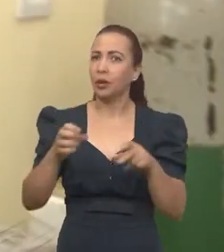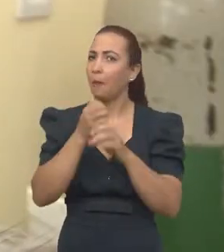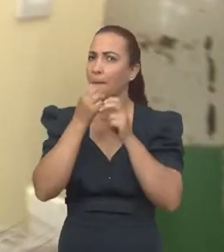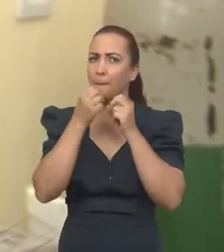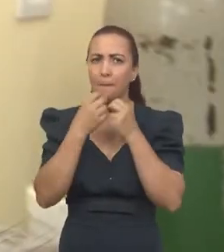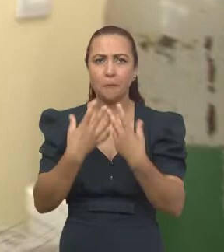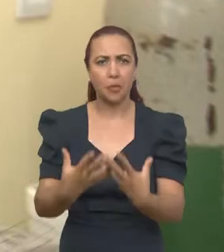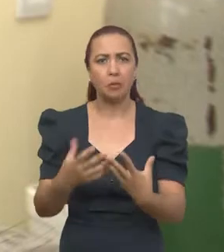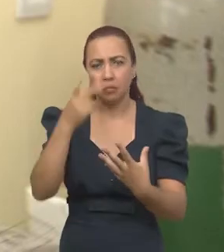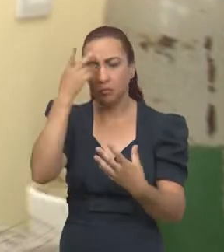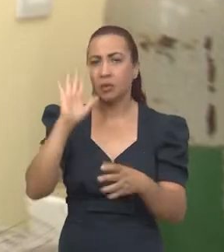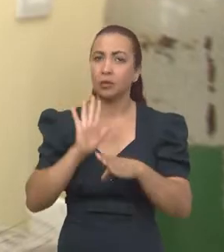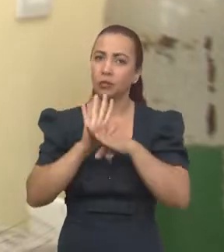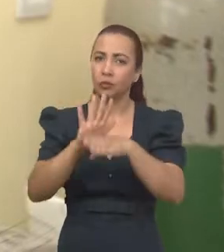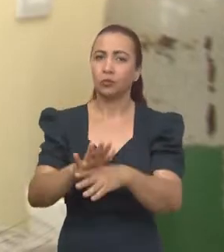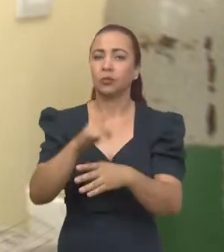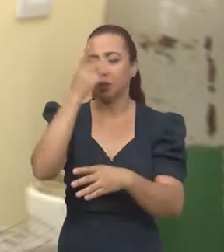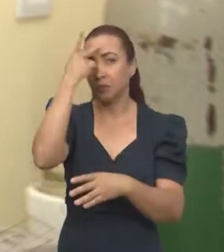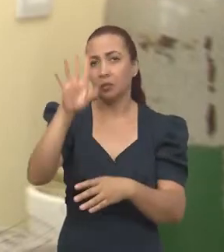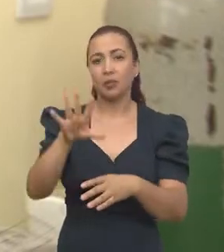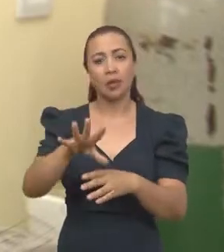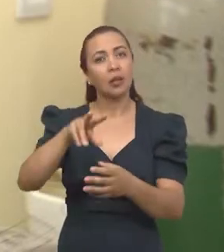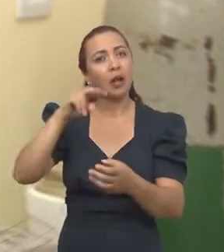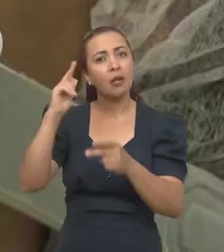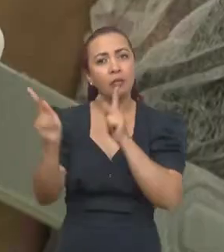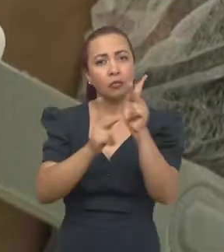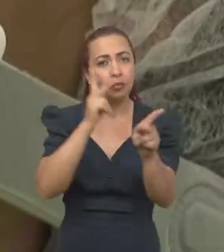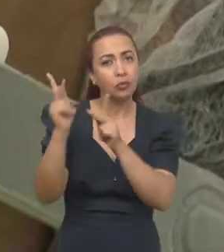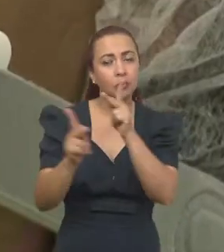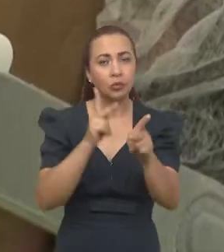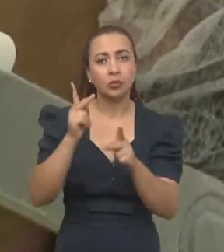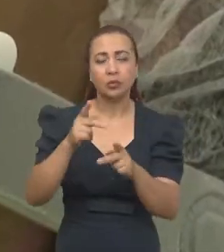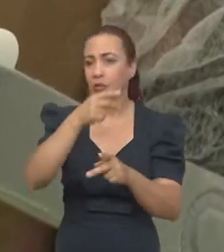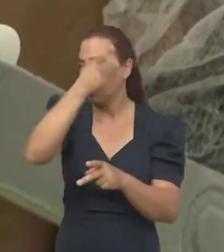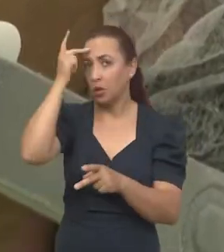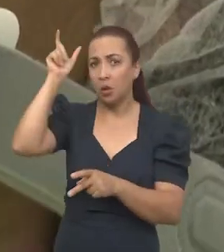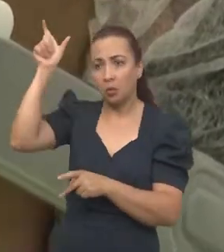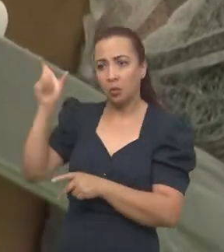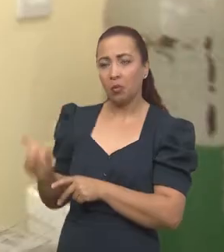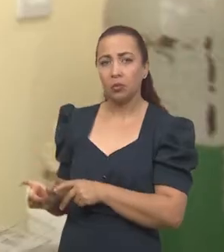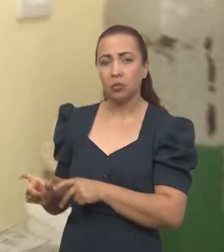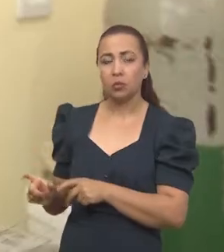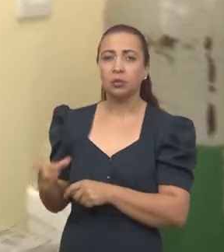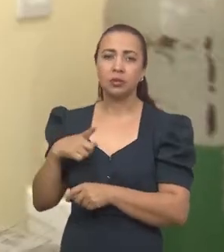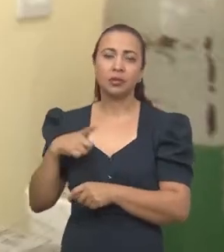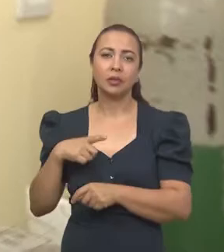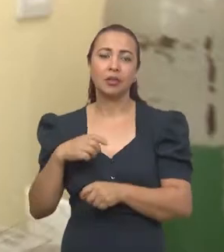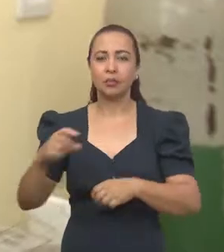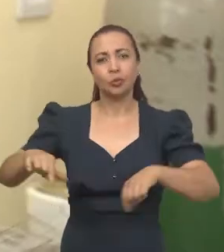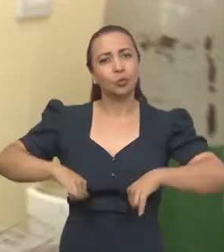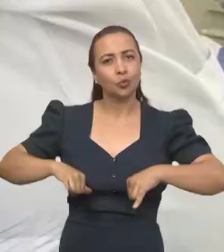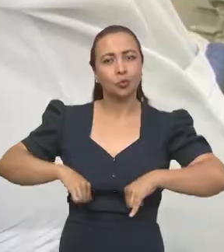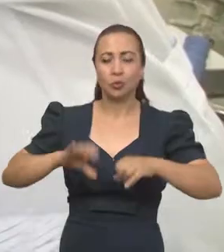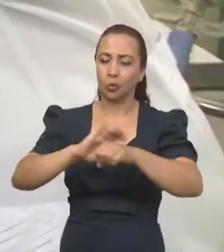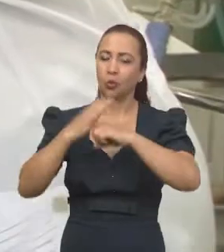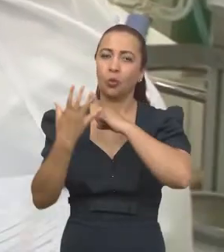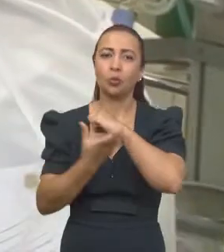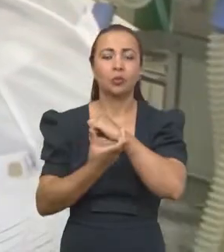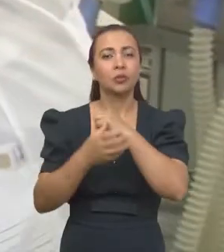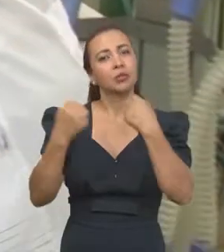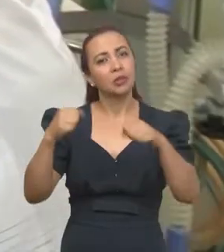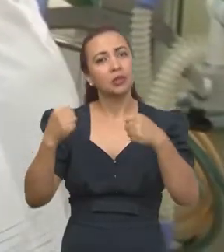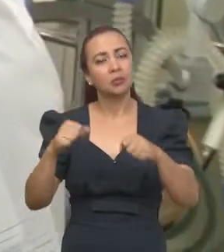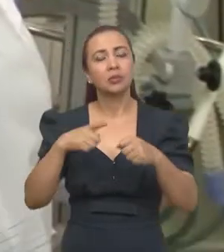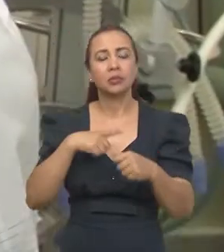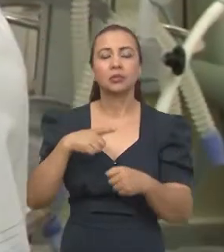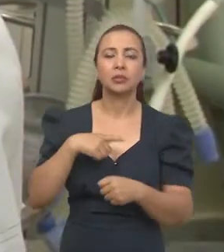interessantíssimos para contribuir para a ventilação dos pacientes que são acometidos pelo Covid-19 e que demandam esse